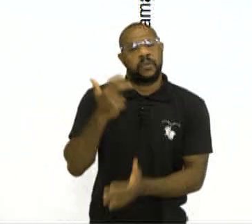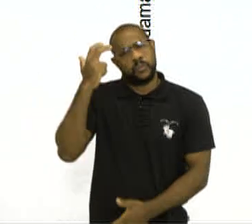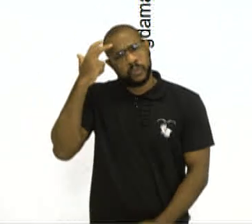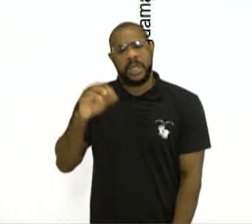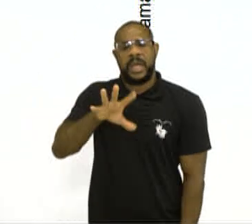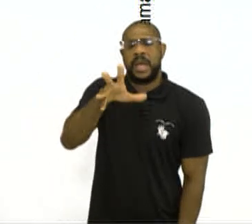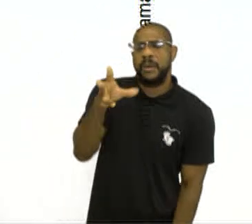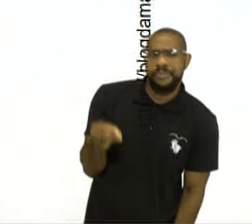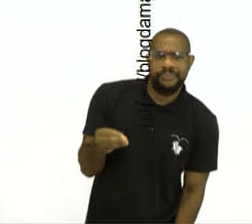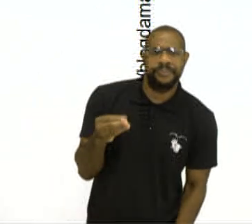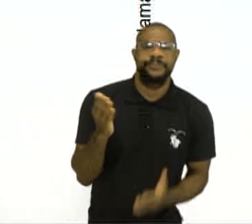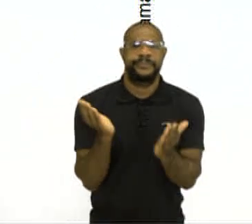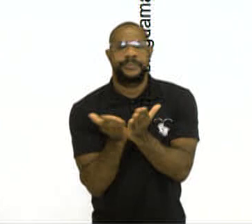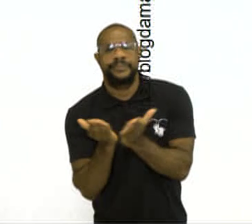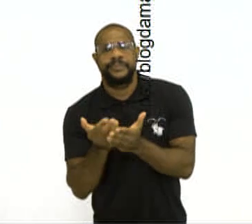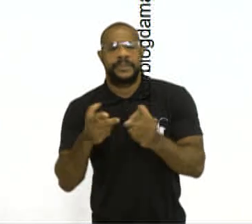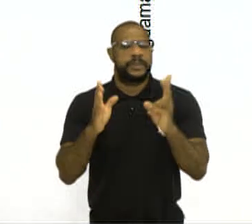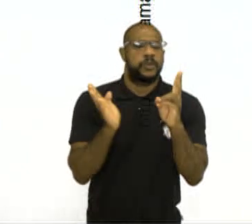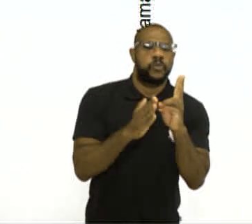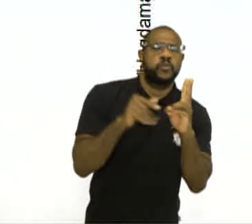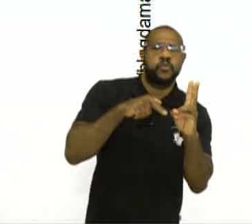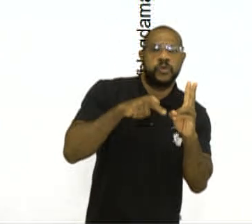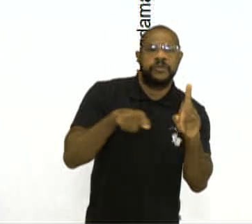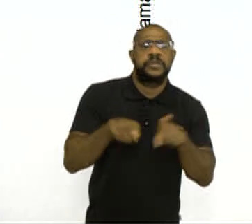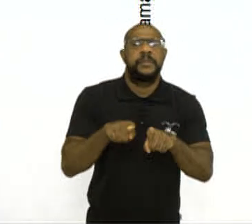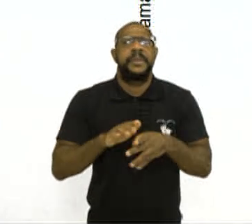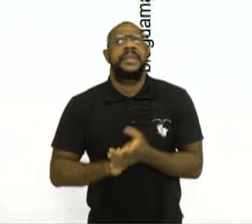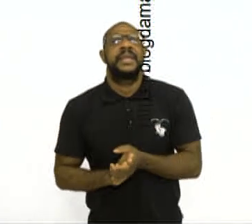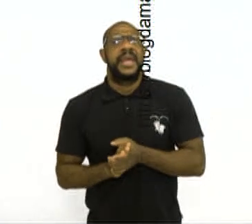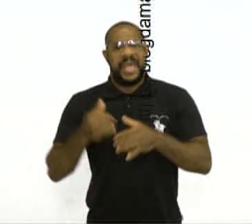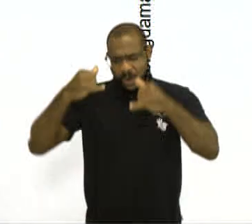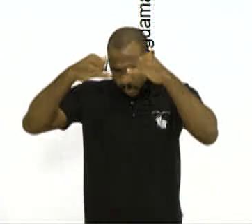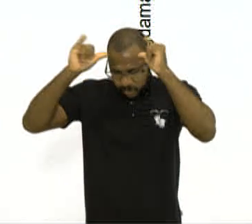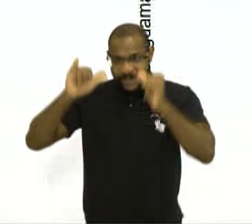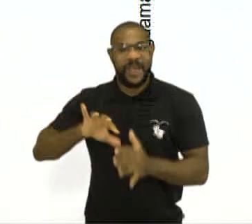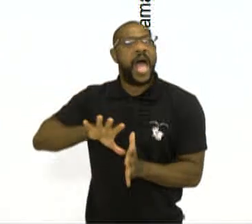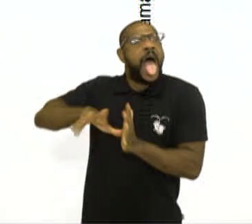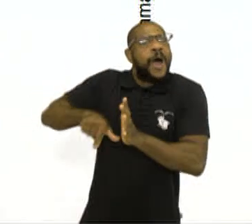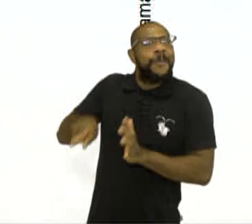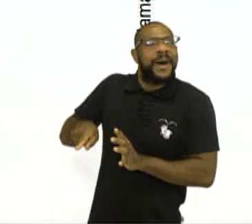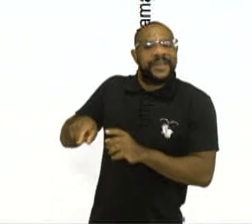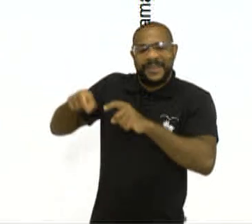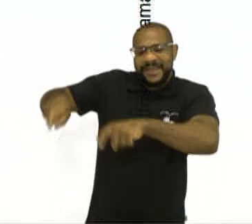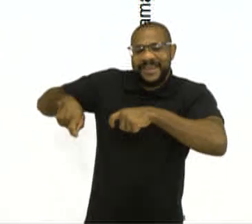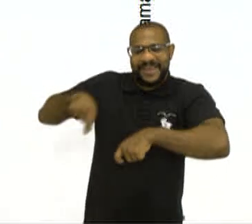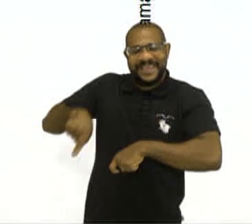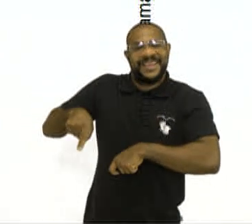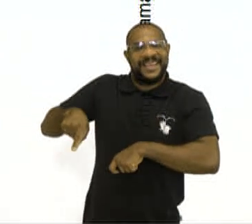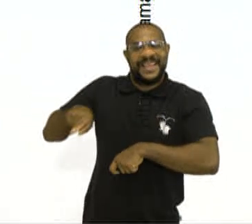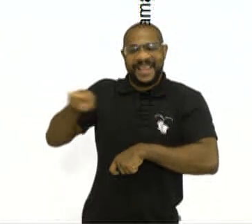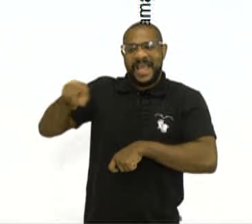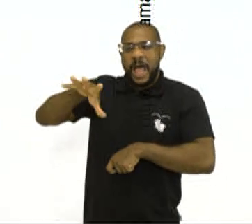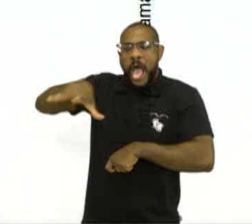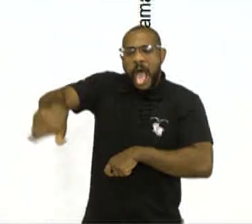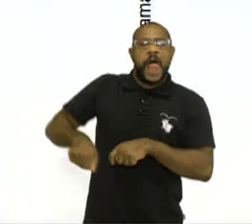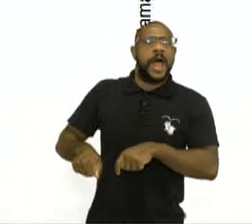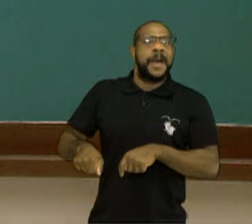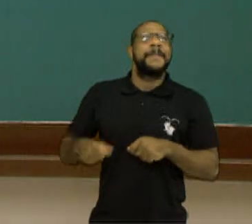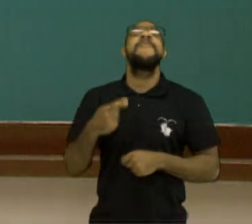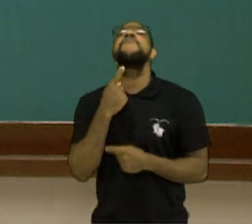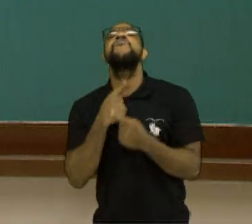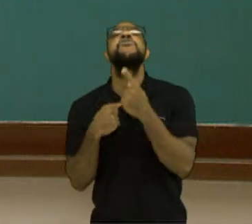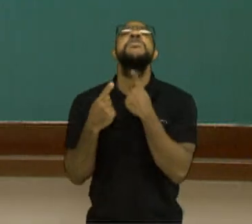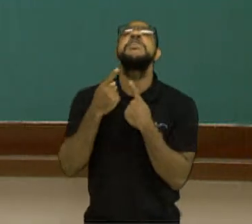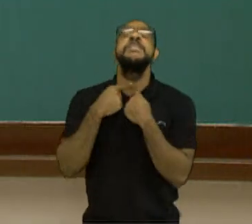africana e indígena. gira em torno de um boi que foi roubado pelo pai Francisco para saciar o desejo da sua mulher,